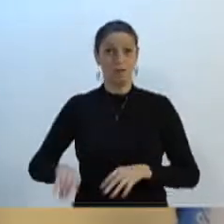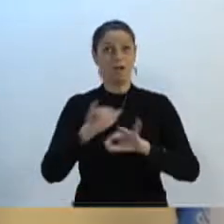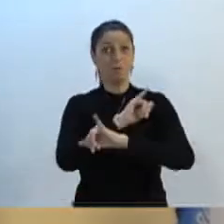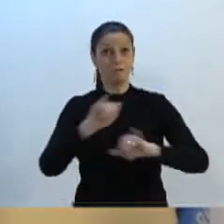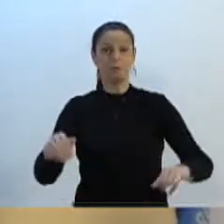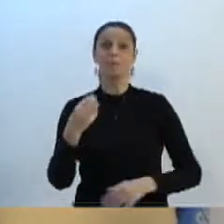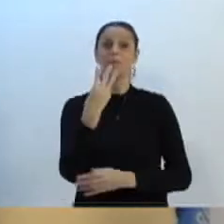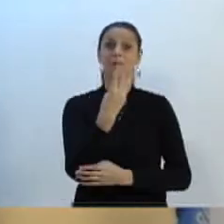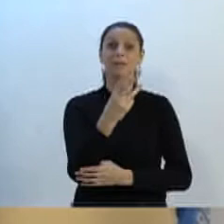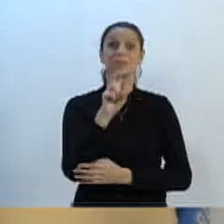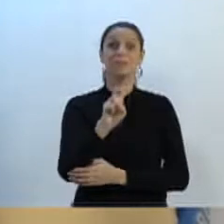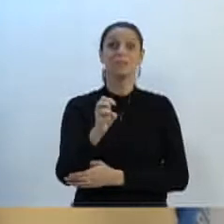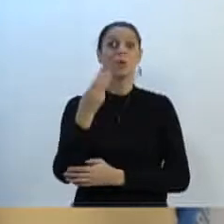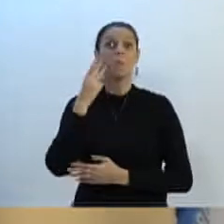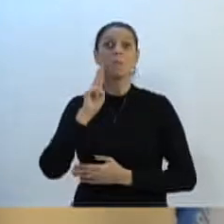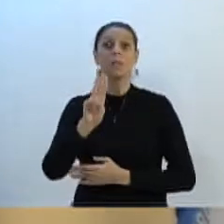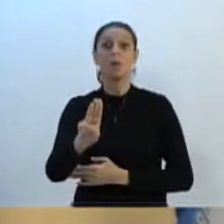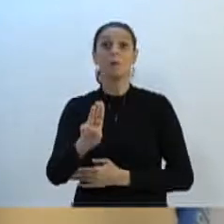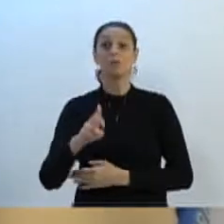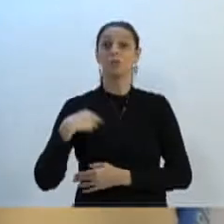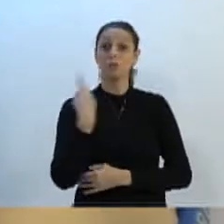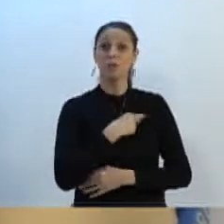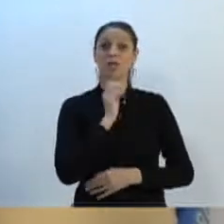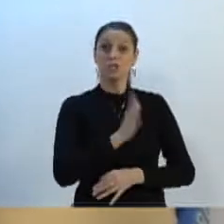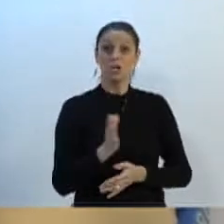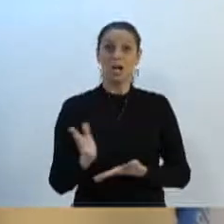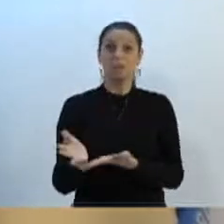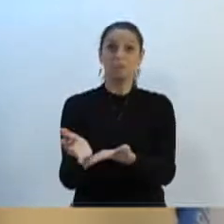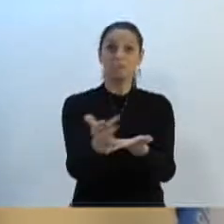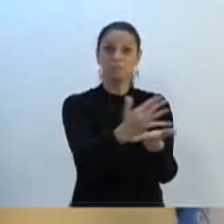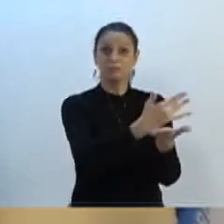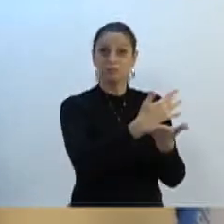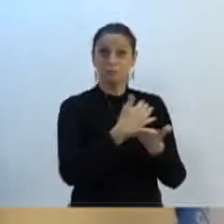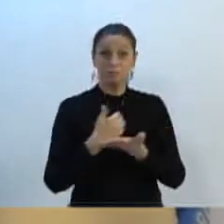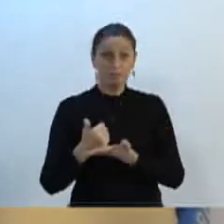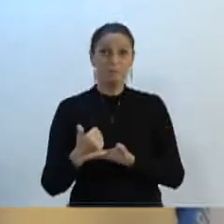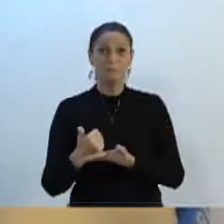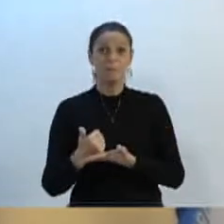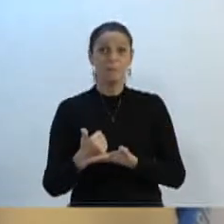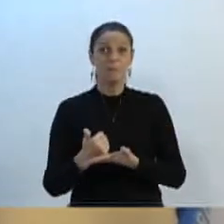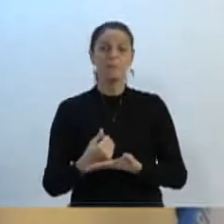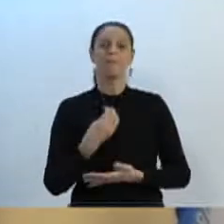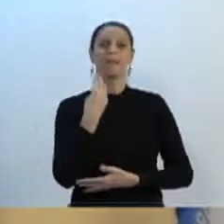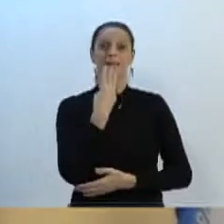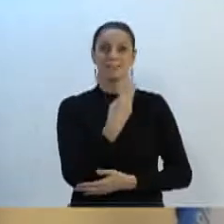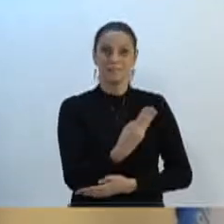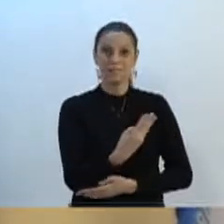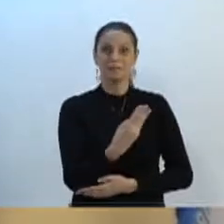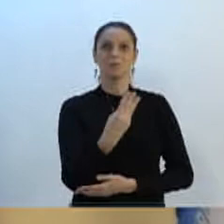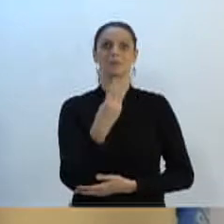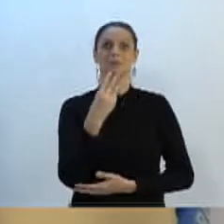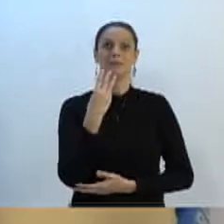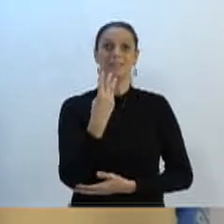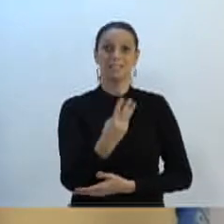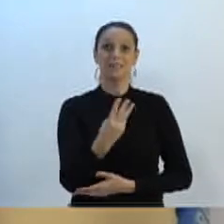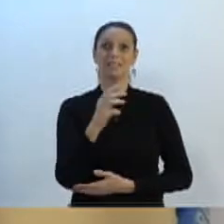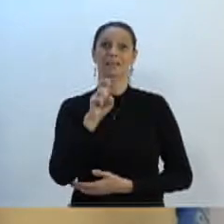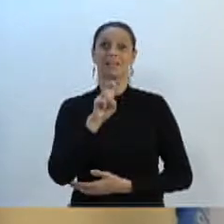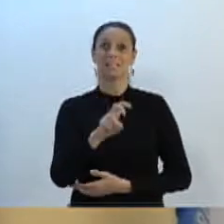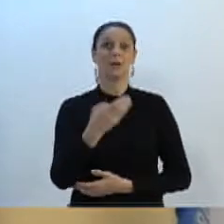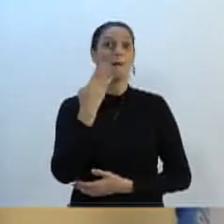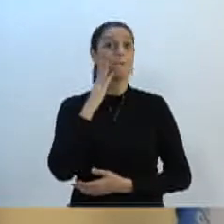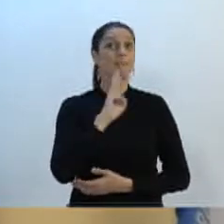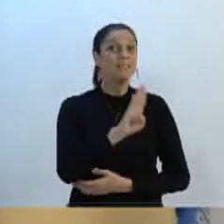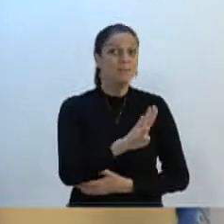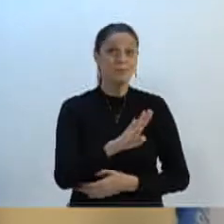Nós já arrecadamos, nesses meses do ano, 335 milhões. Para ter